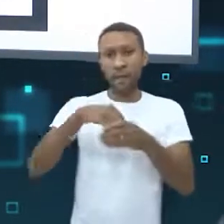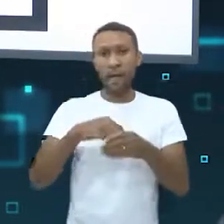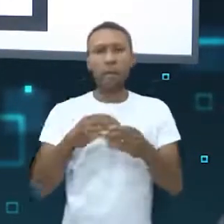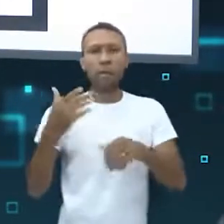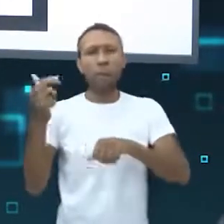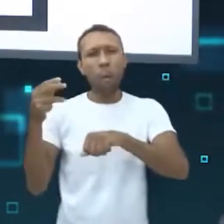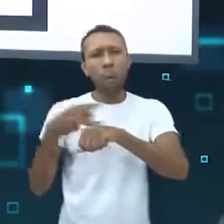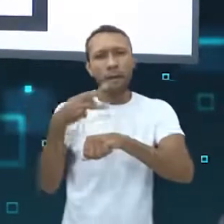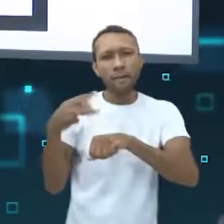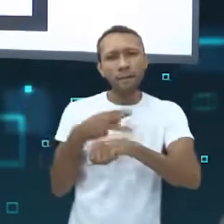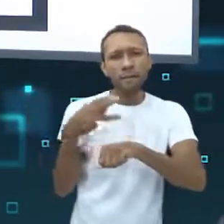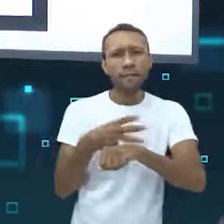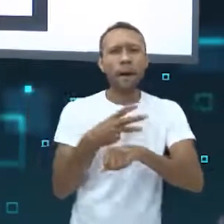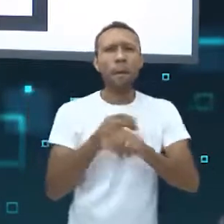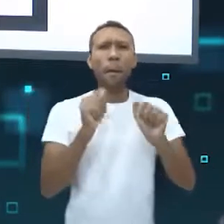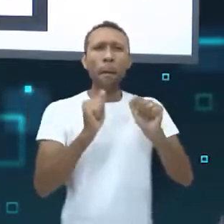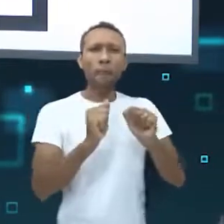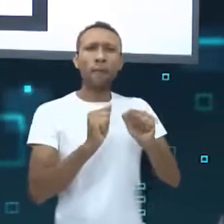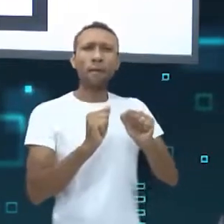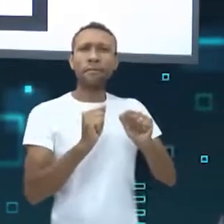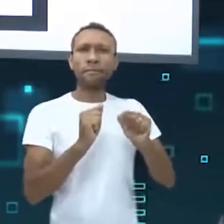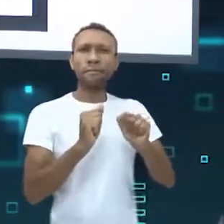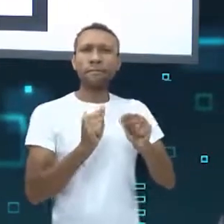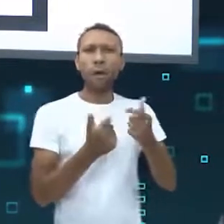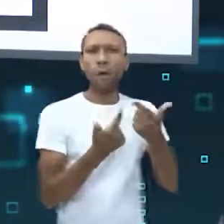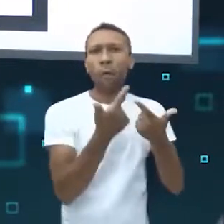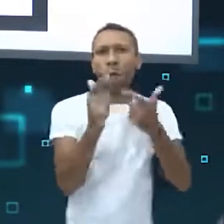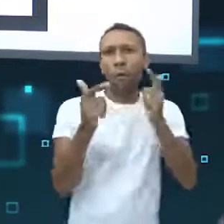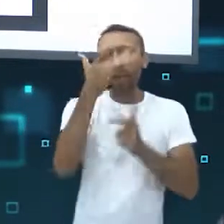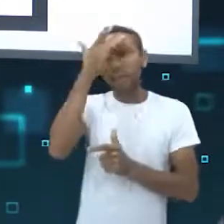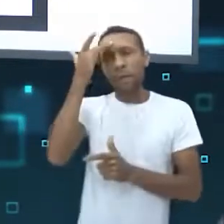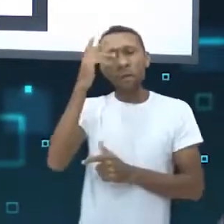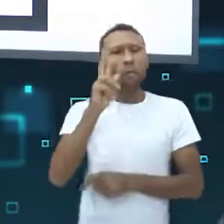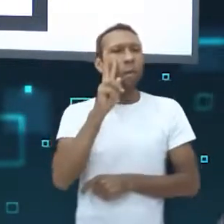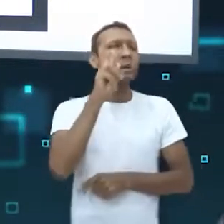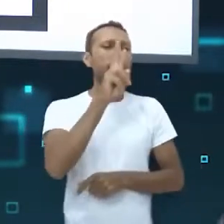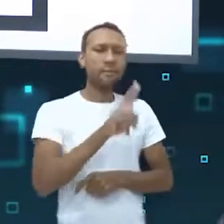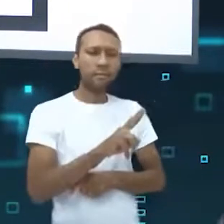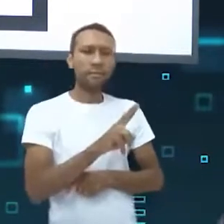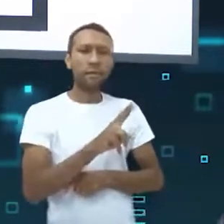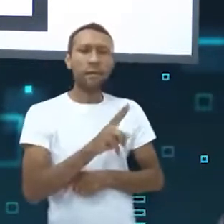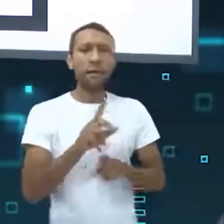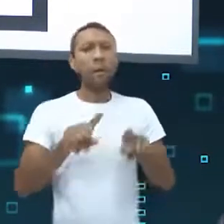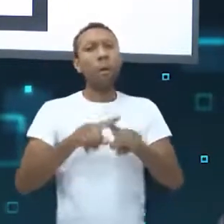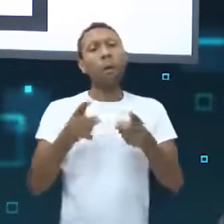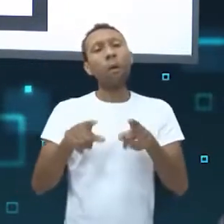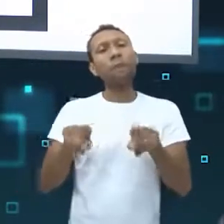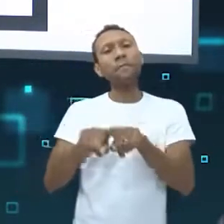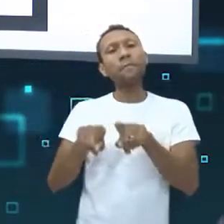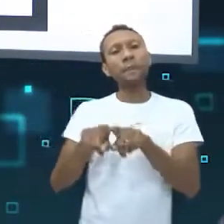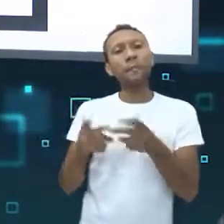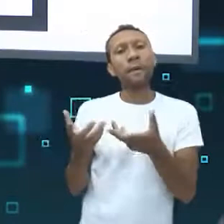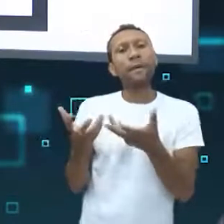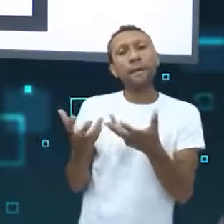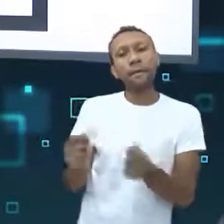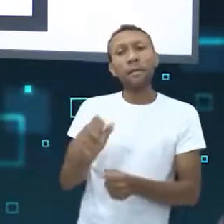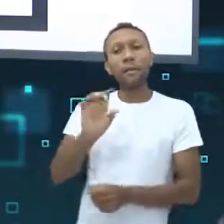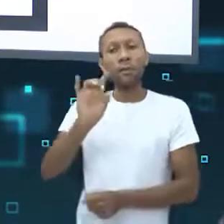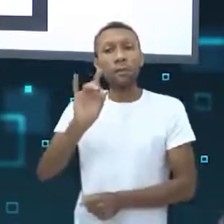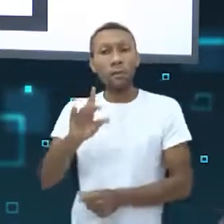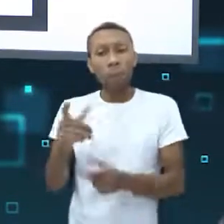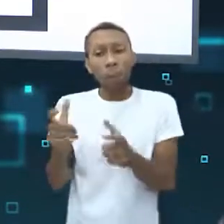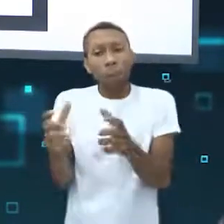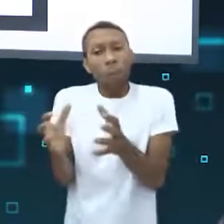Você pode deixar que todos os seus contatos vejam, excluir só alguns contatos ou permitir apenas que um número